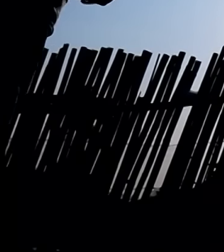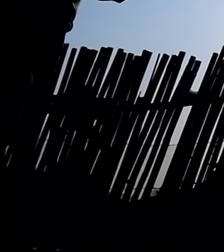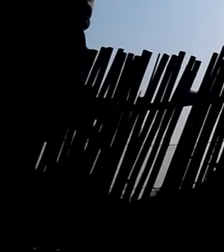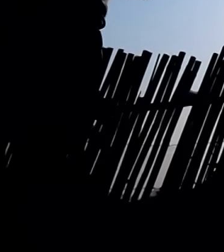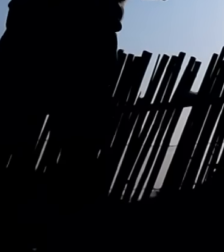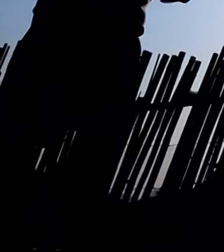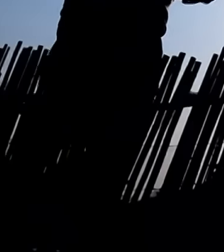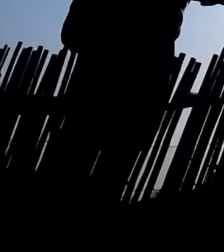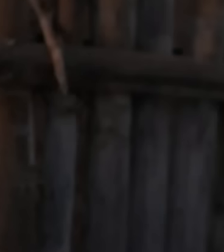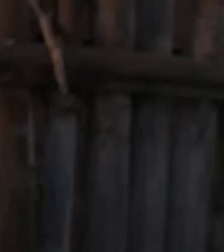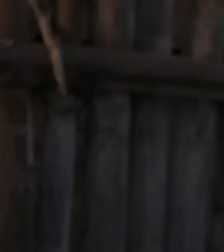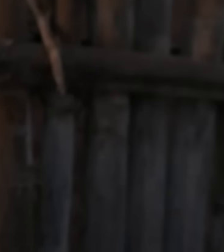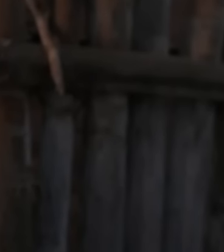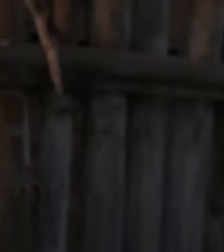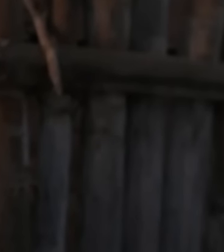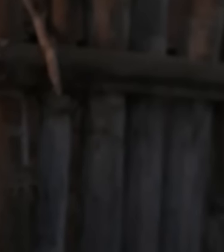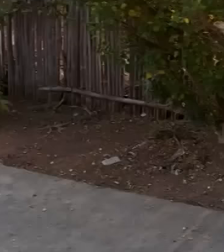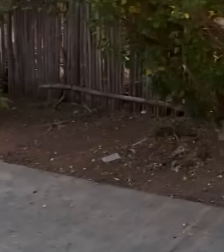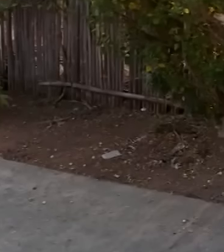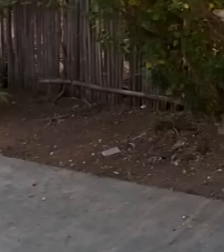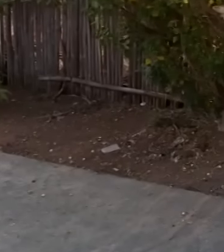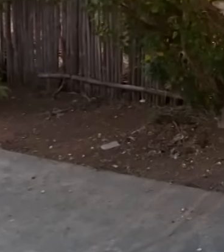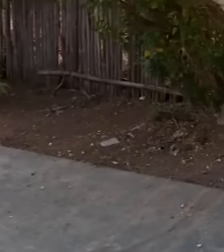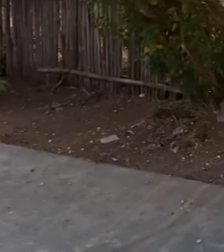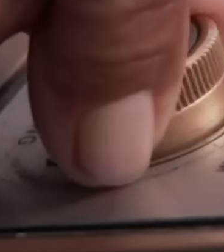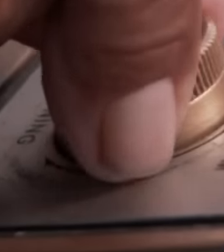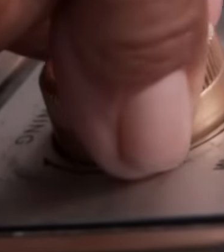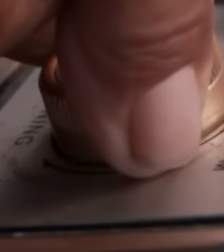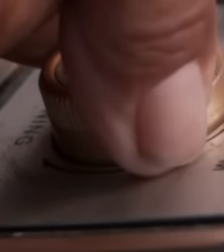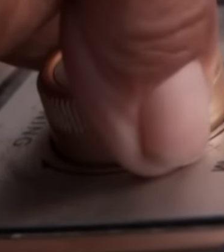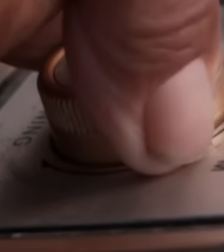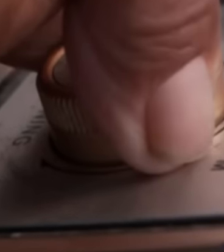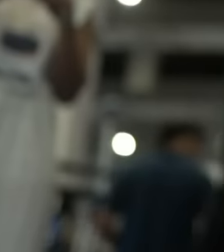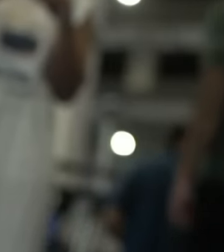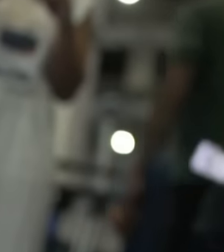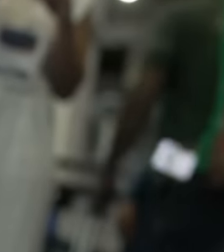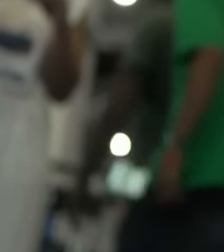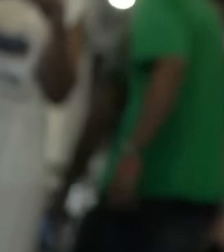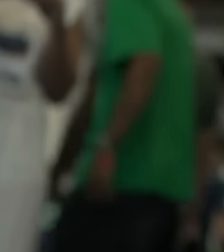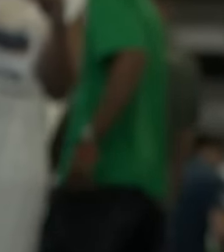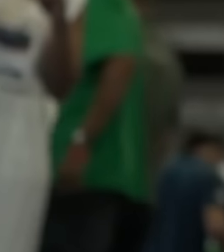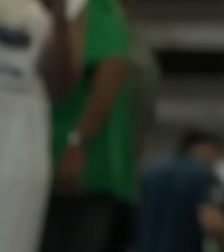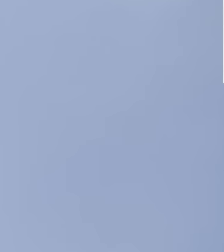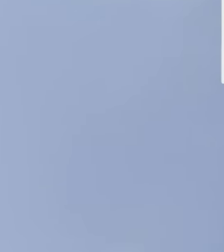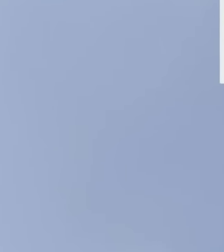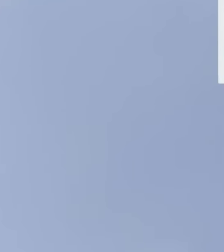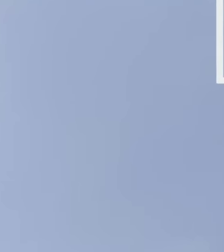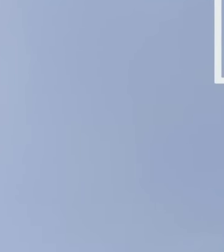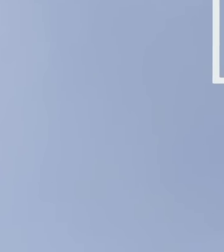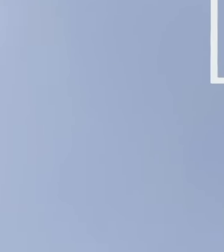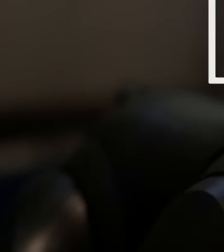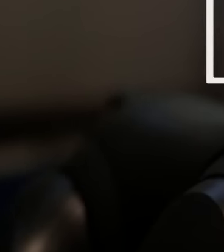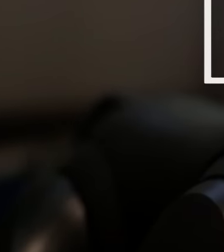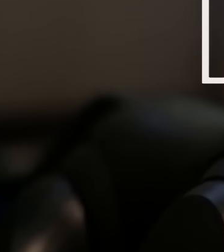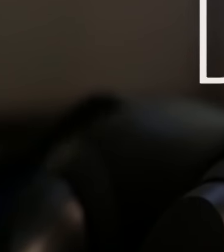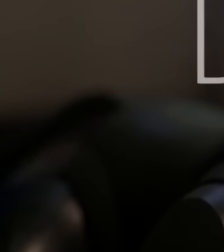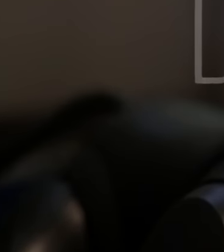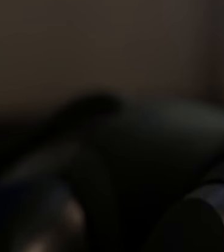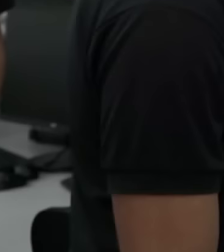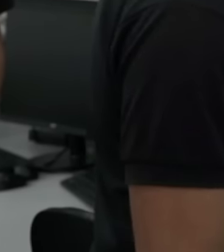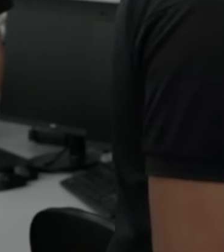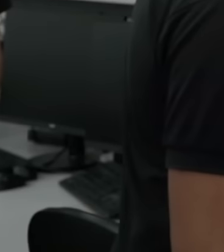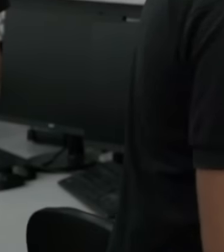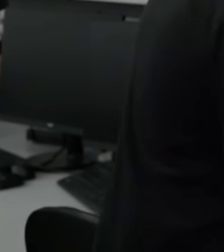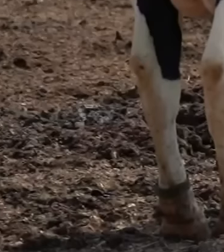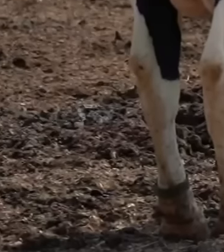O senhor nunca teve celular? Nunca tive celular. E não sente falta? Não sinto falta. O Brasil que cria tecnologias do futuro.